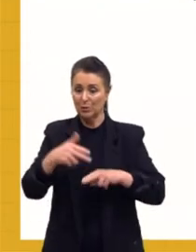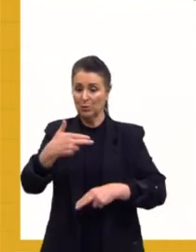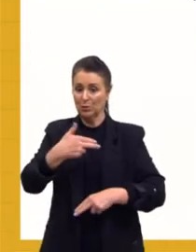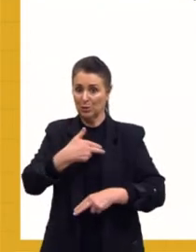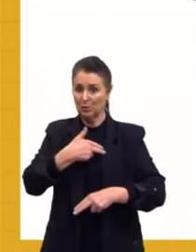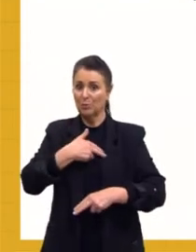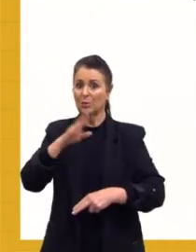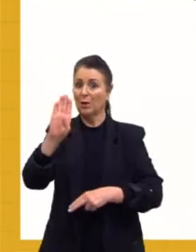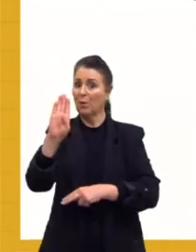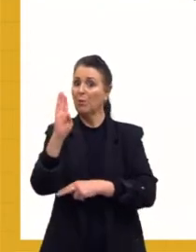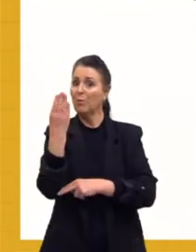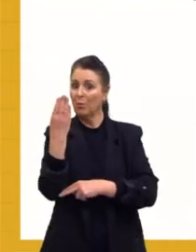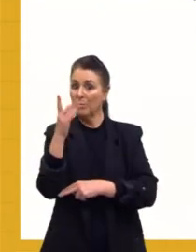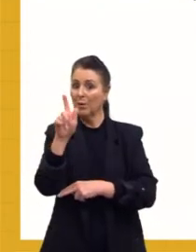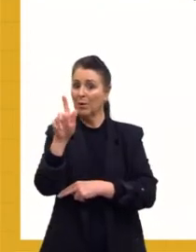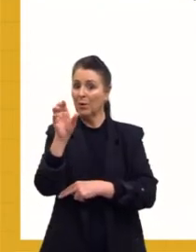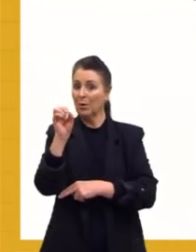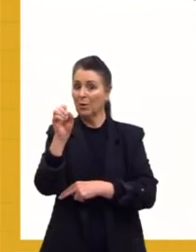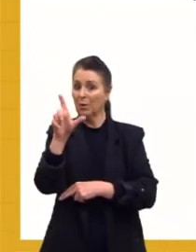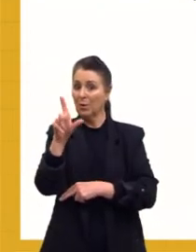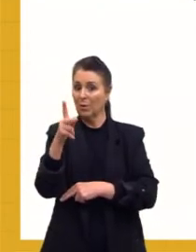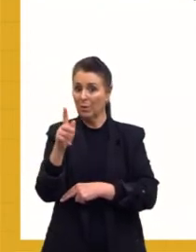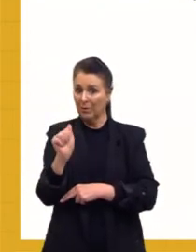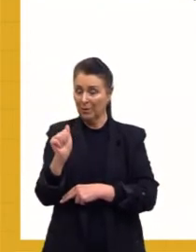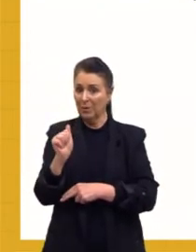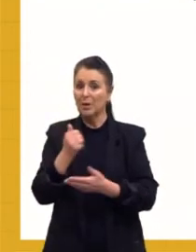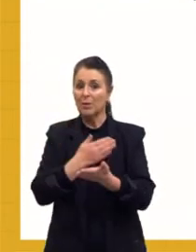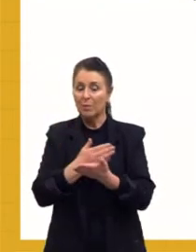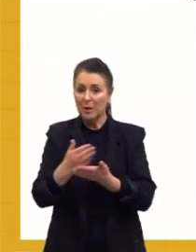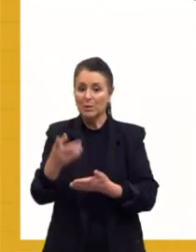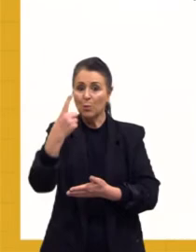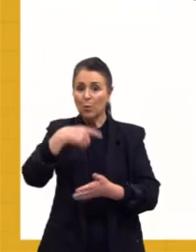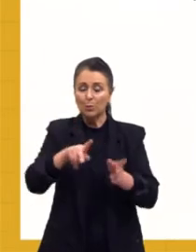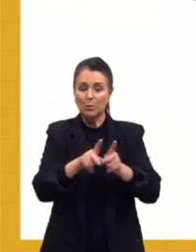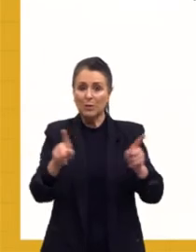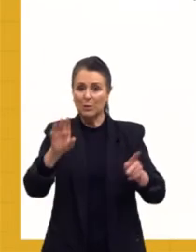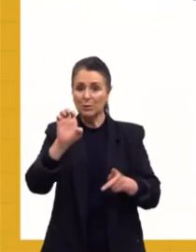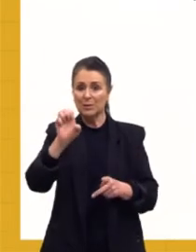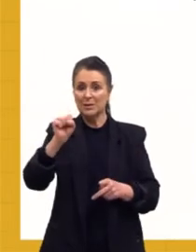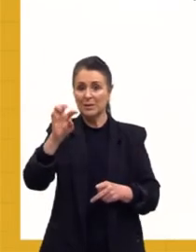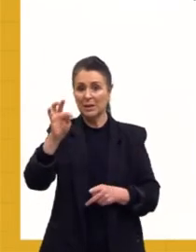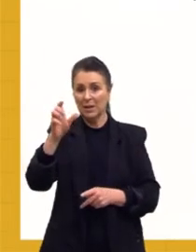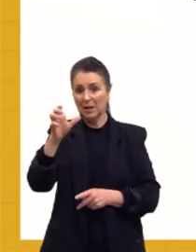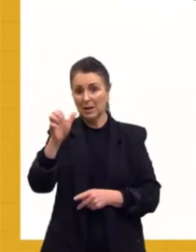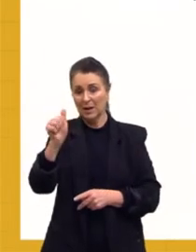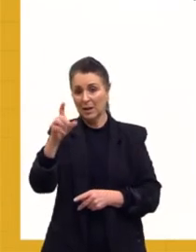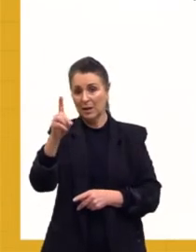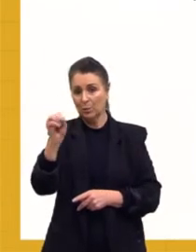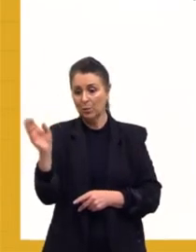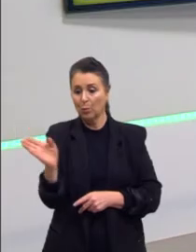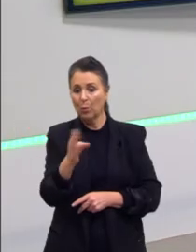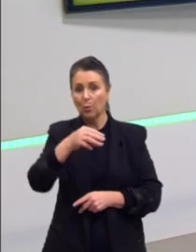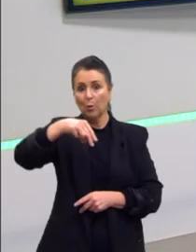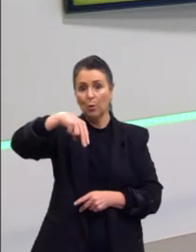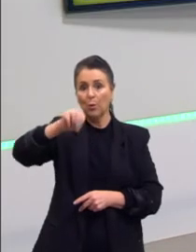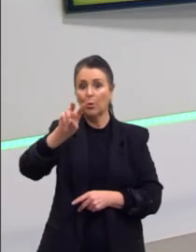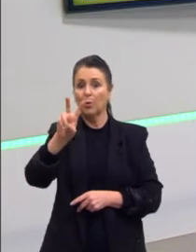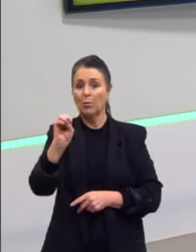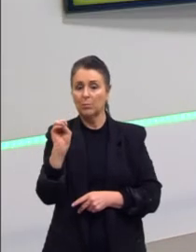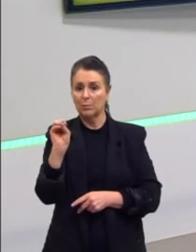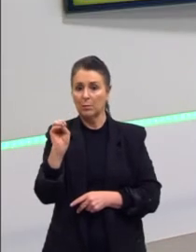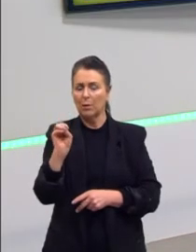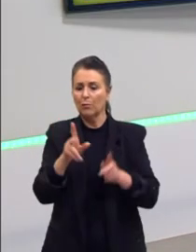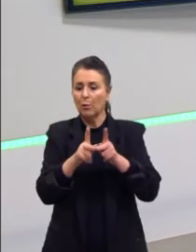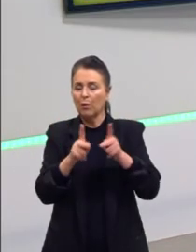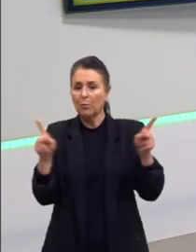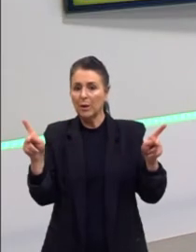vai instaurar um novo período, que é o Estado Novo, e a gente pode dizer, então, que o Estado Novo foi um momento de totalitarismo, foi